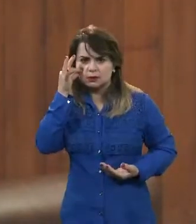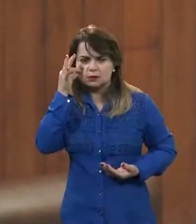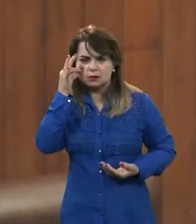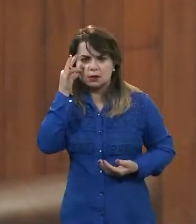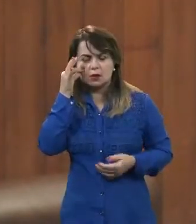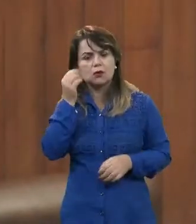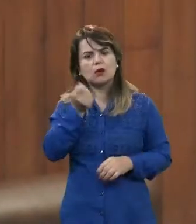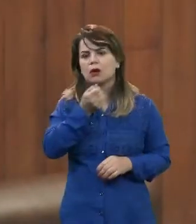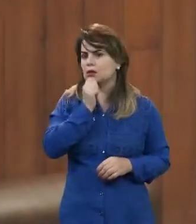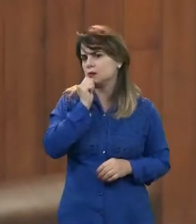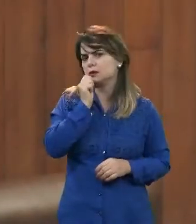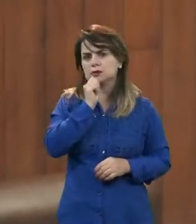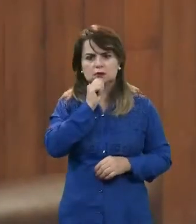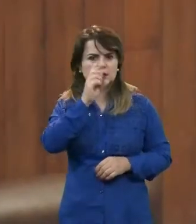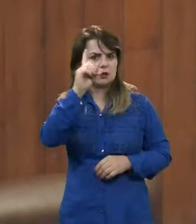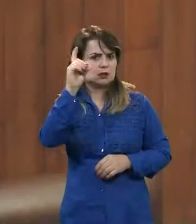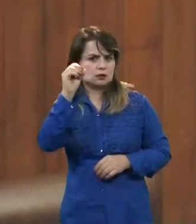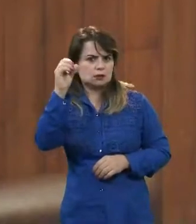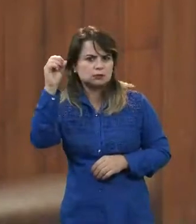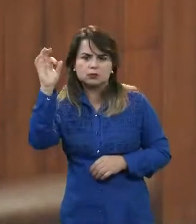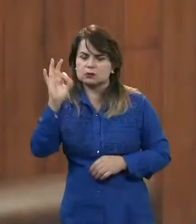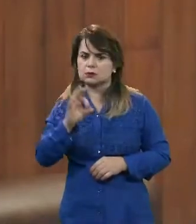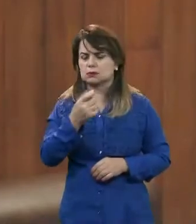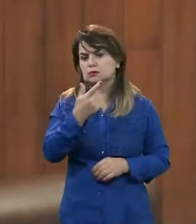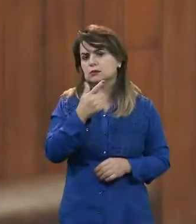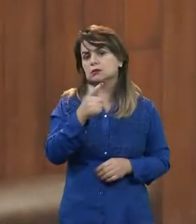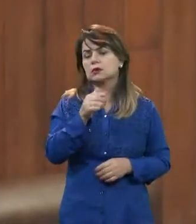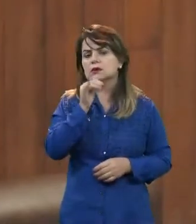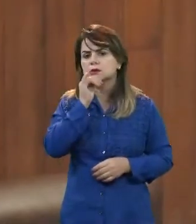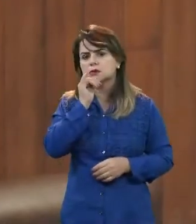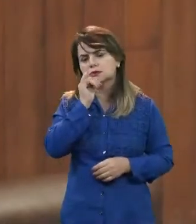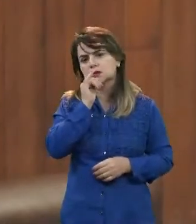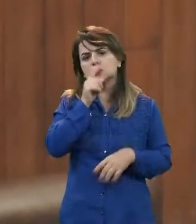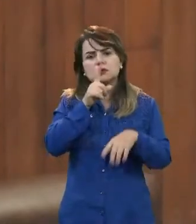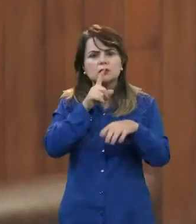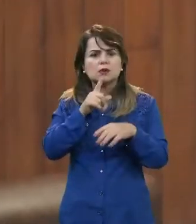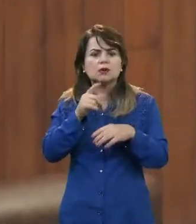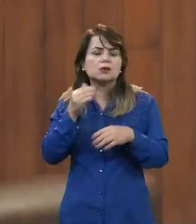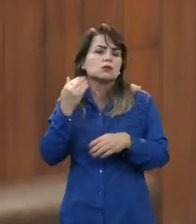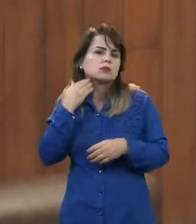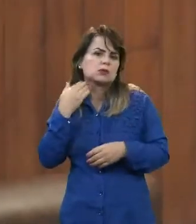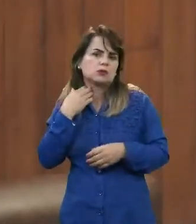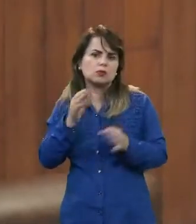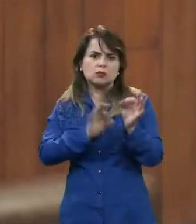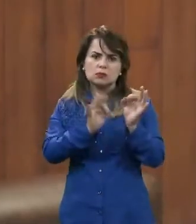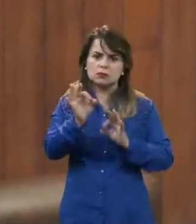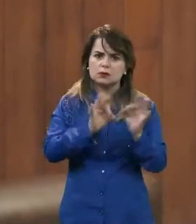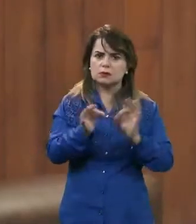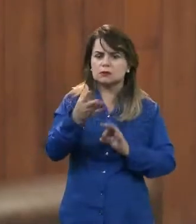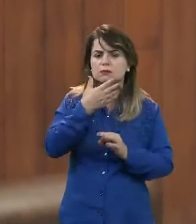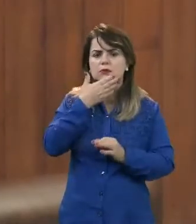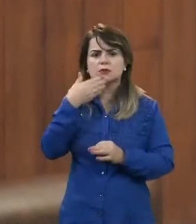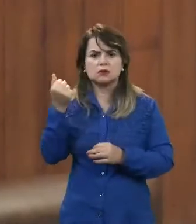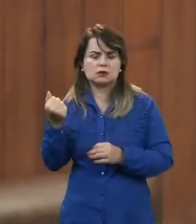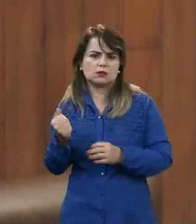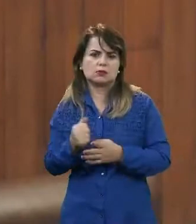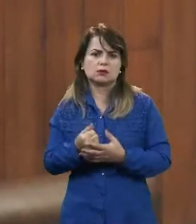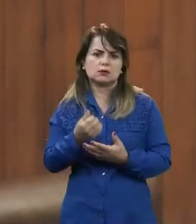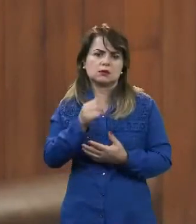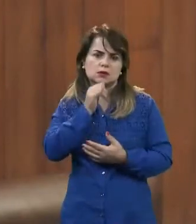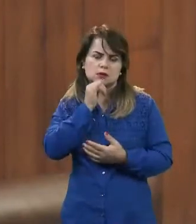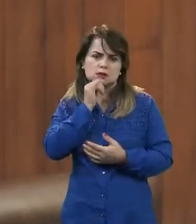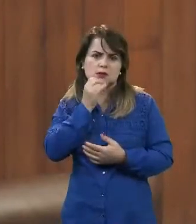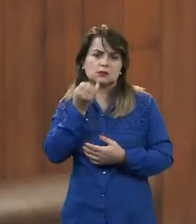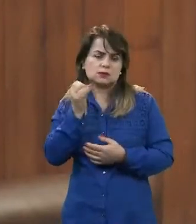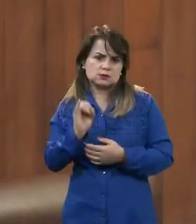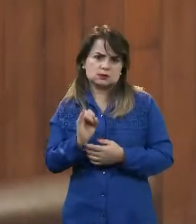carência, quem vai terminar em julho termina em outubro. Assim, coisa rápida. Se o funcionário, se o servidor quiser fazer